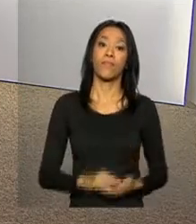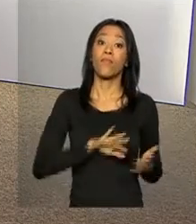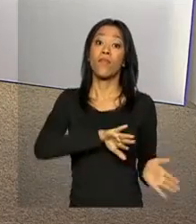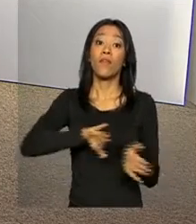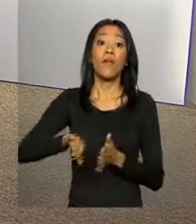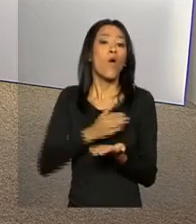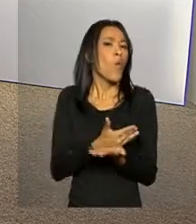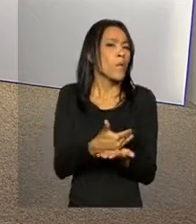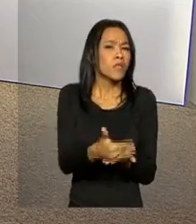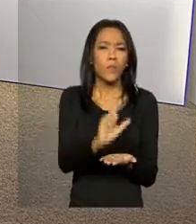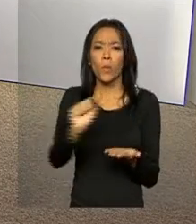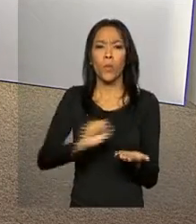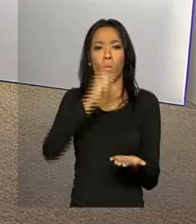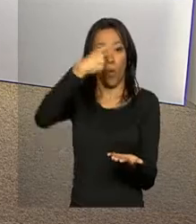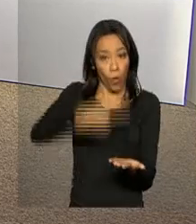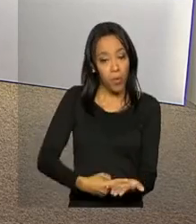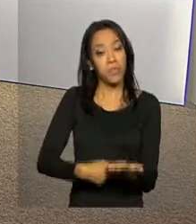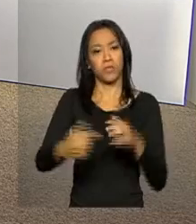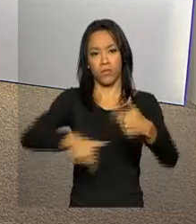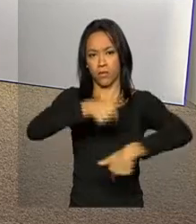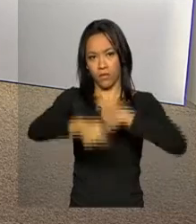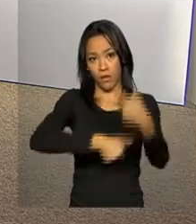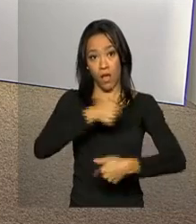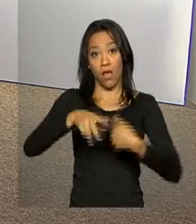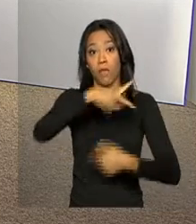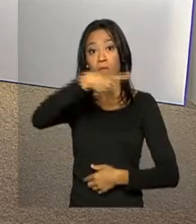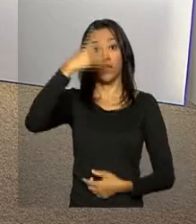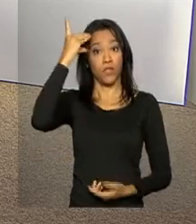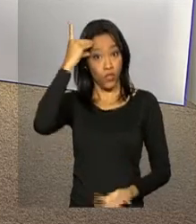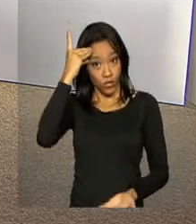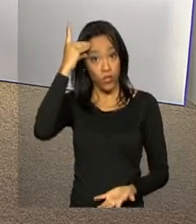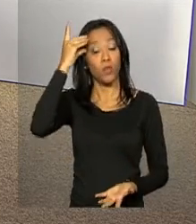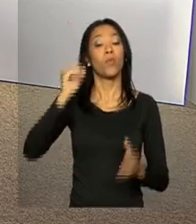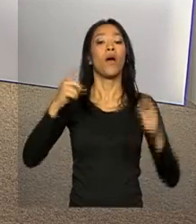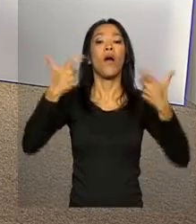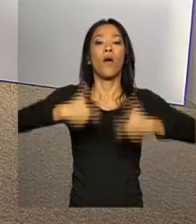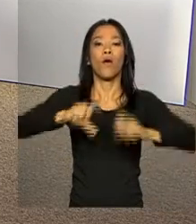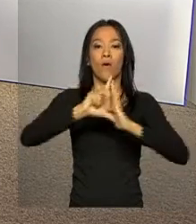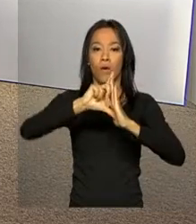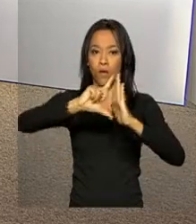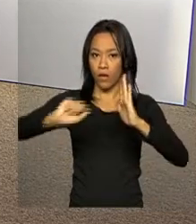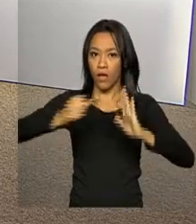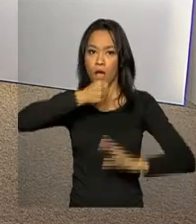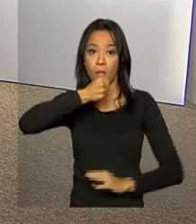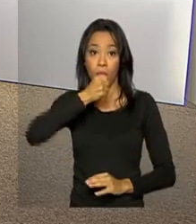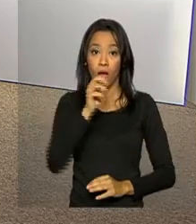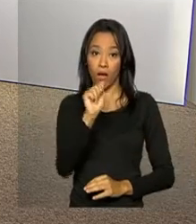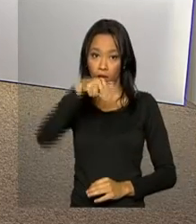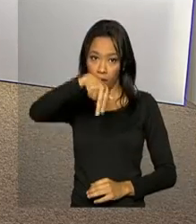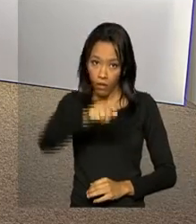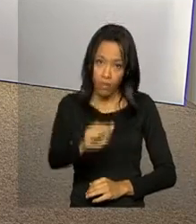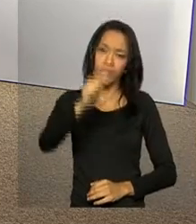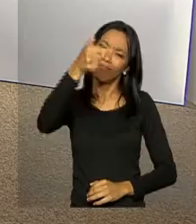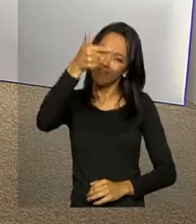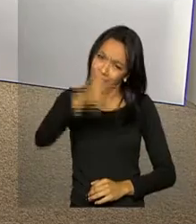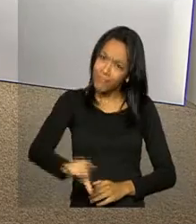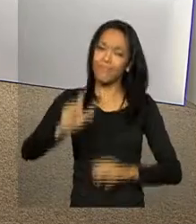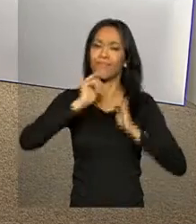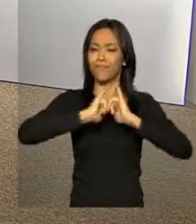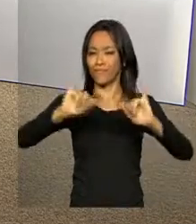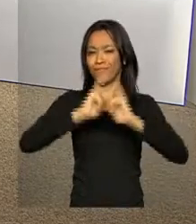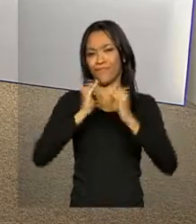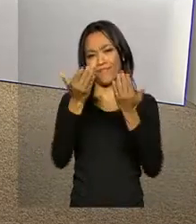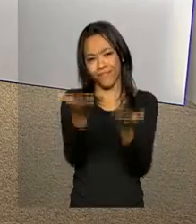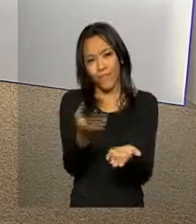começamos com os compromissos de hoje da presidenta Dilma Rousseff, ao vivo do Palácio do Planalto, a repórter Ana Gabriela Salles. Tem as